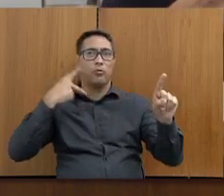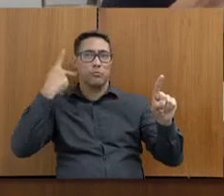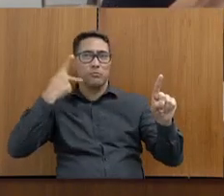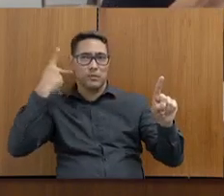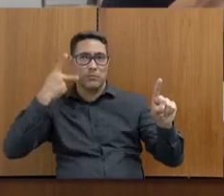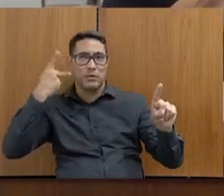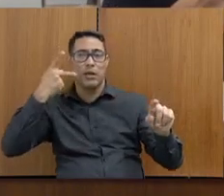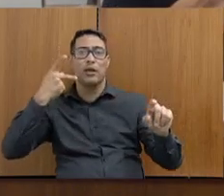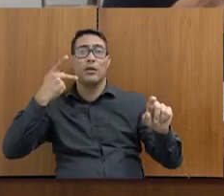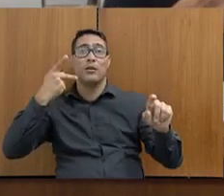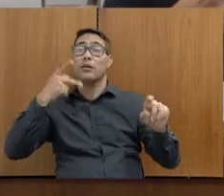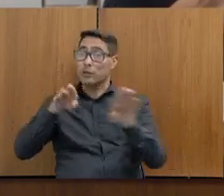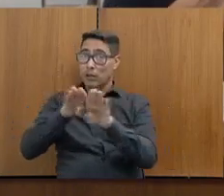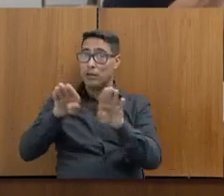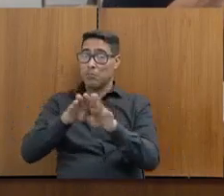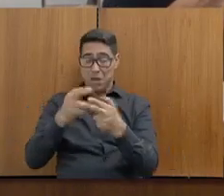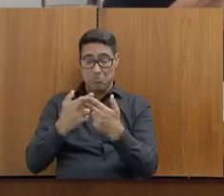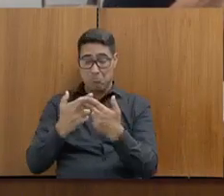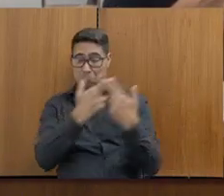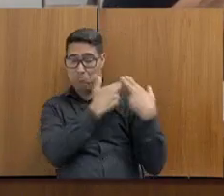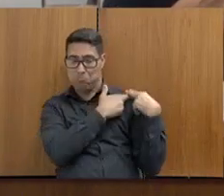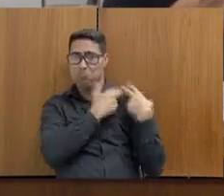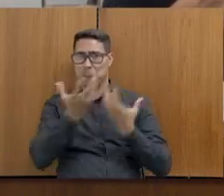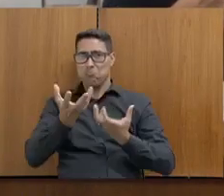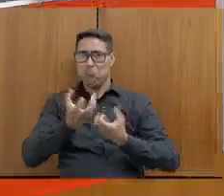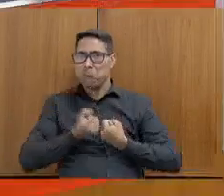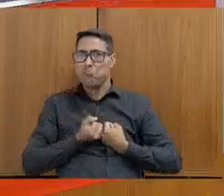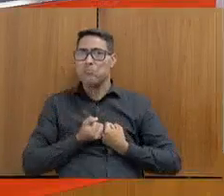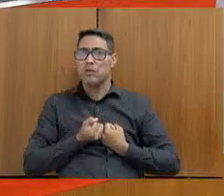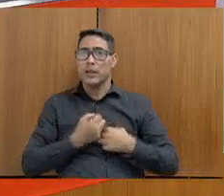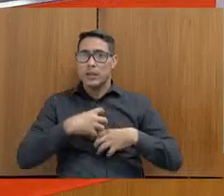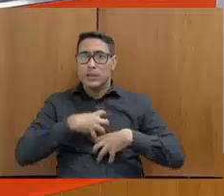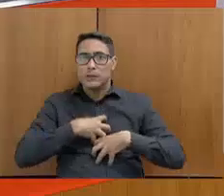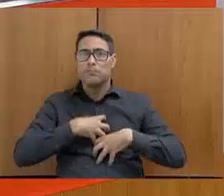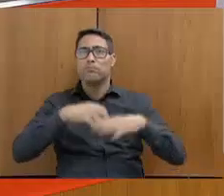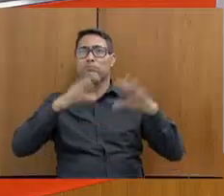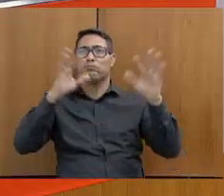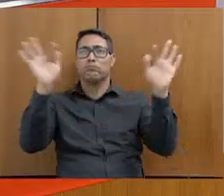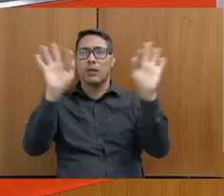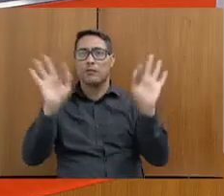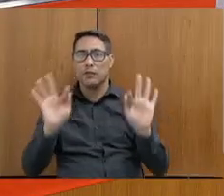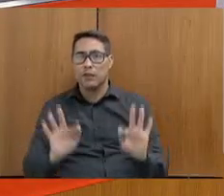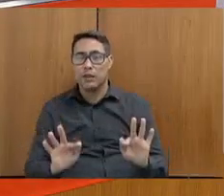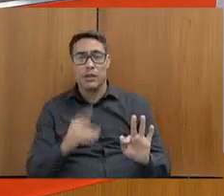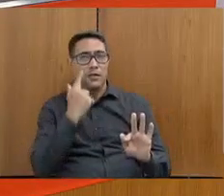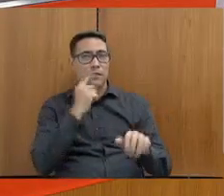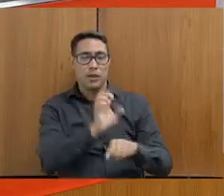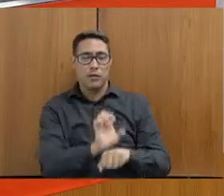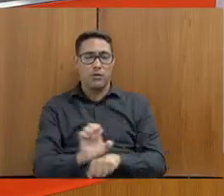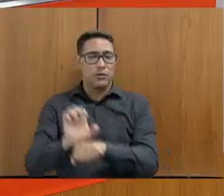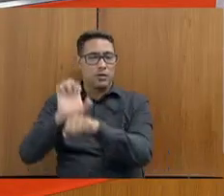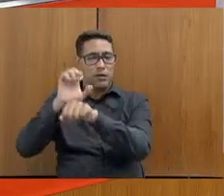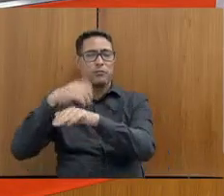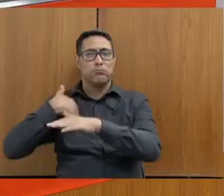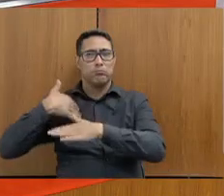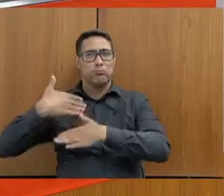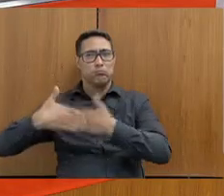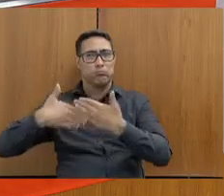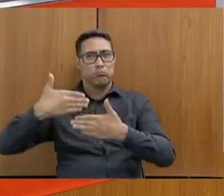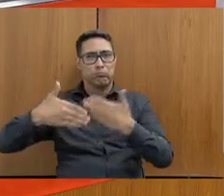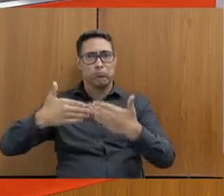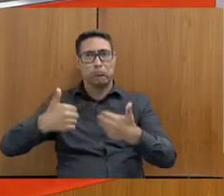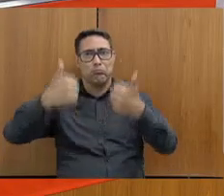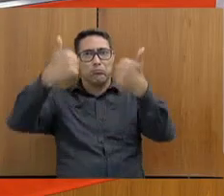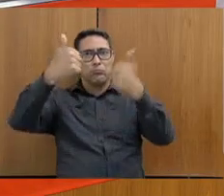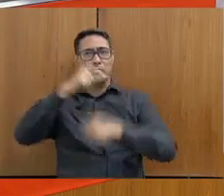responsabilidade do cargo. A gente fica muito feliz em ver que o Estado está em boas mãos. Nem tudo está